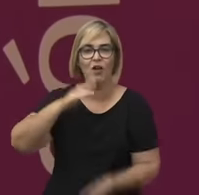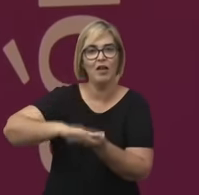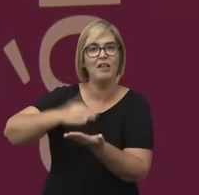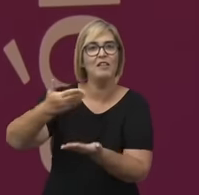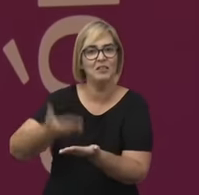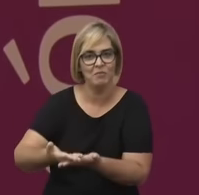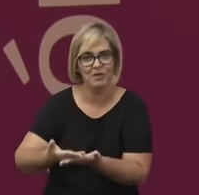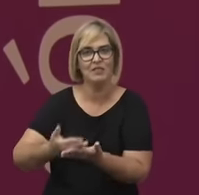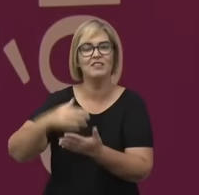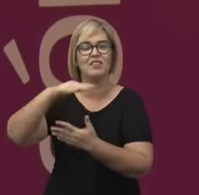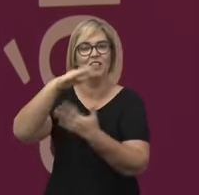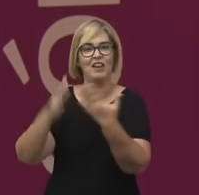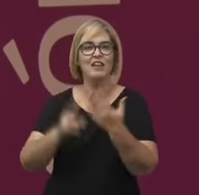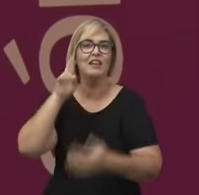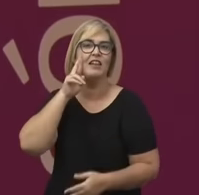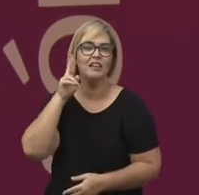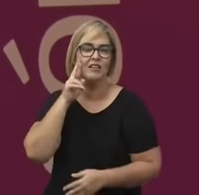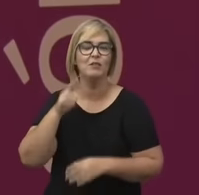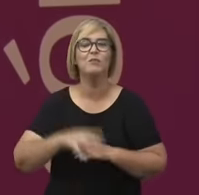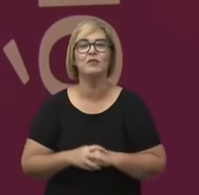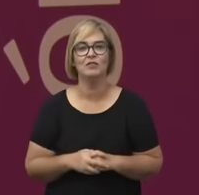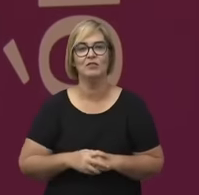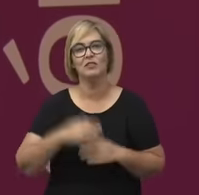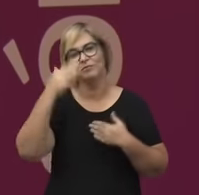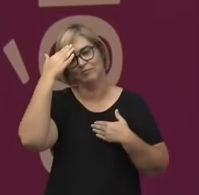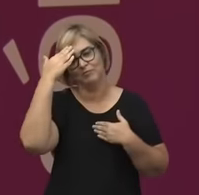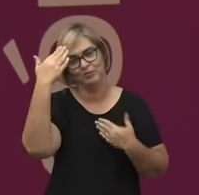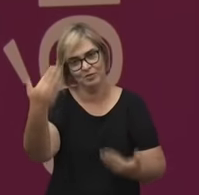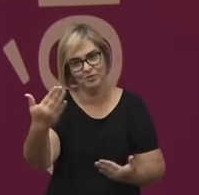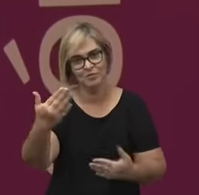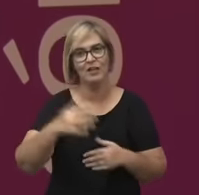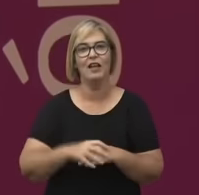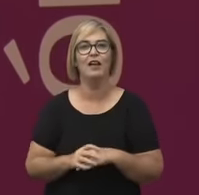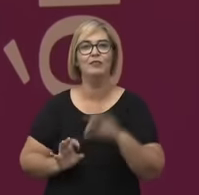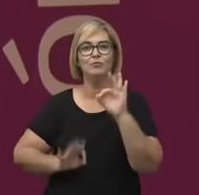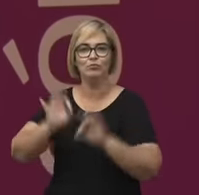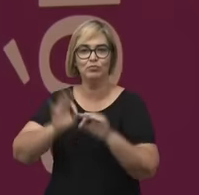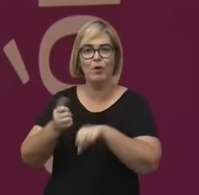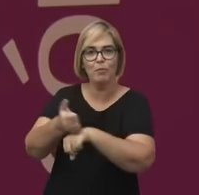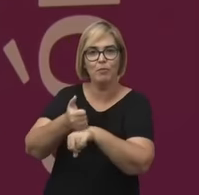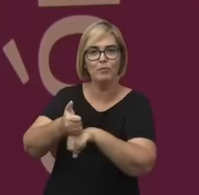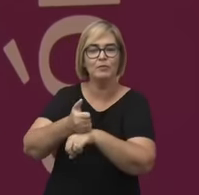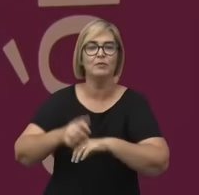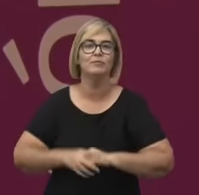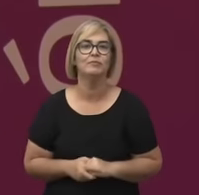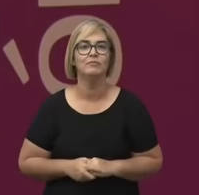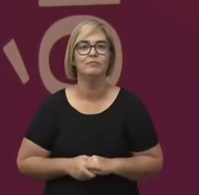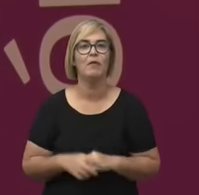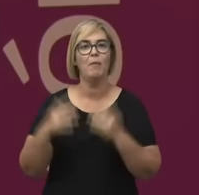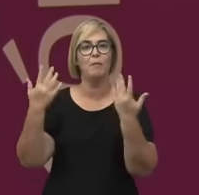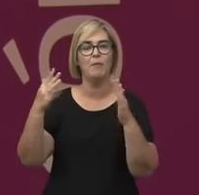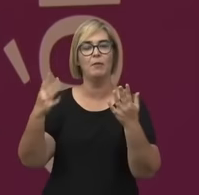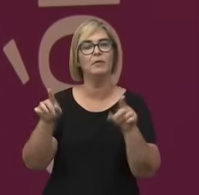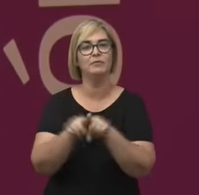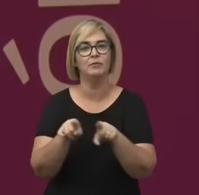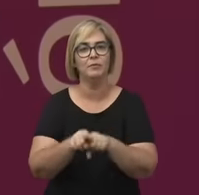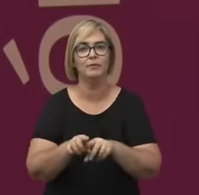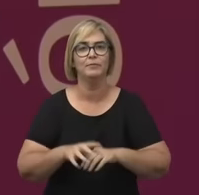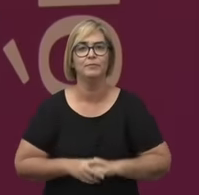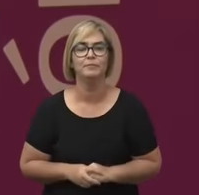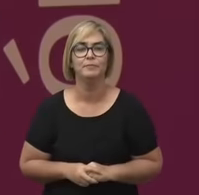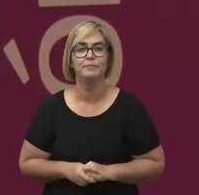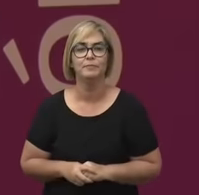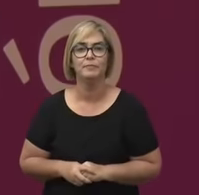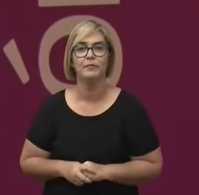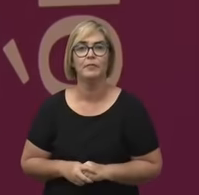elogiando a pessoa da Libras que a gente vê ali, a intérprete muito bem preparada, acompanha muito bem a tradução. Parabéns para ela também. A gente vai agora